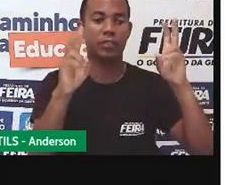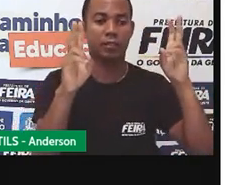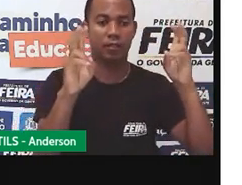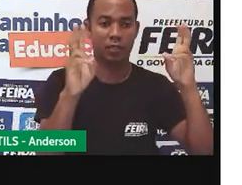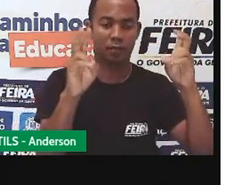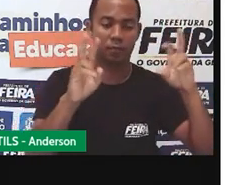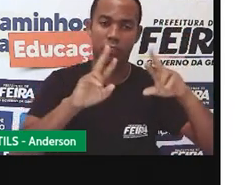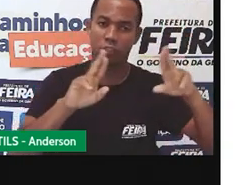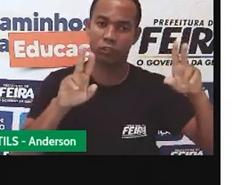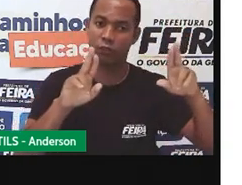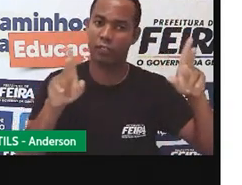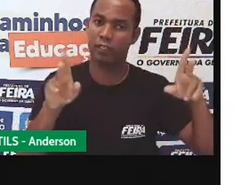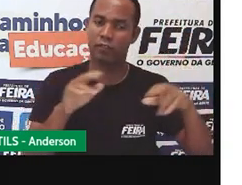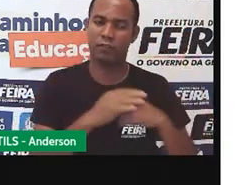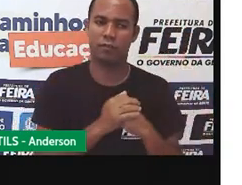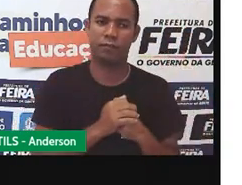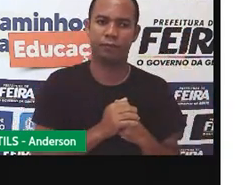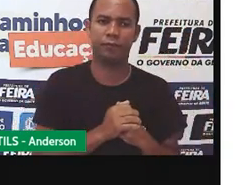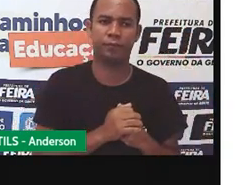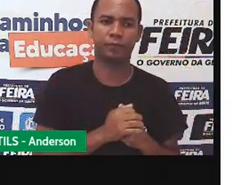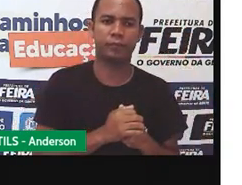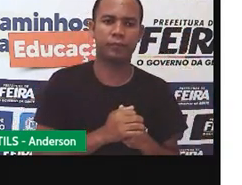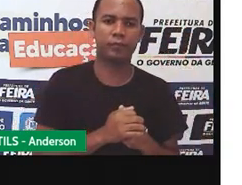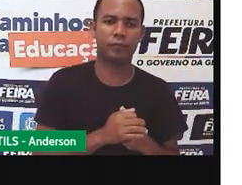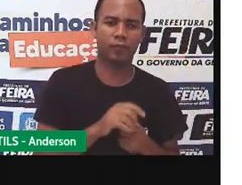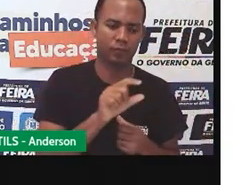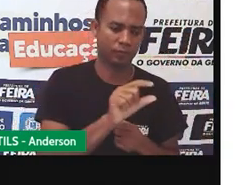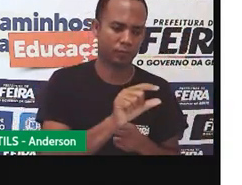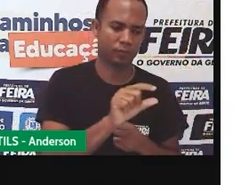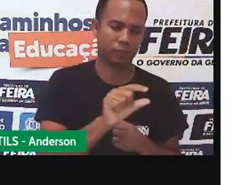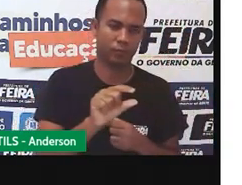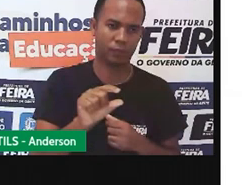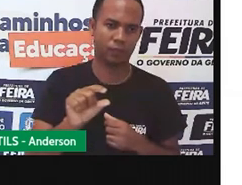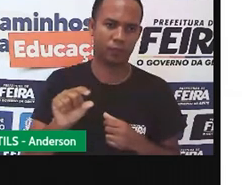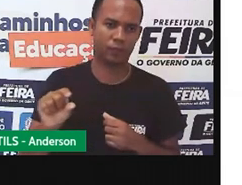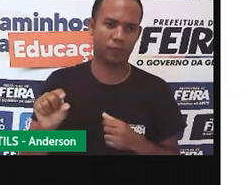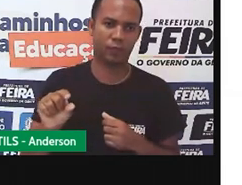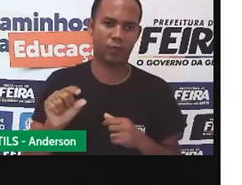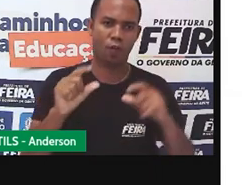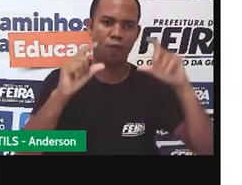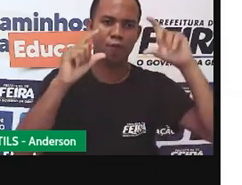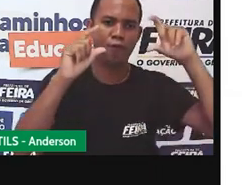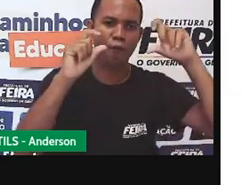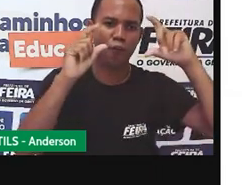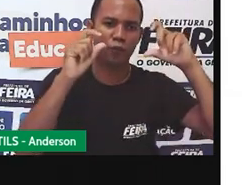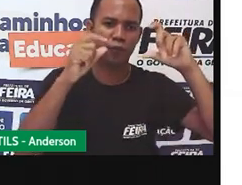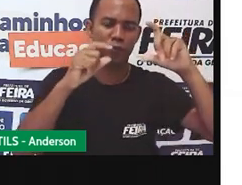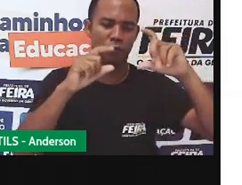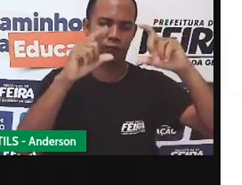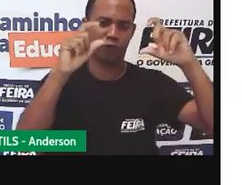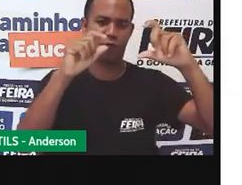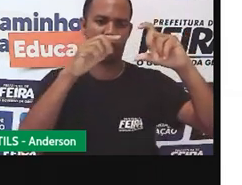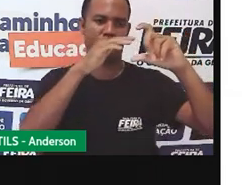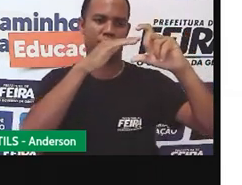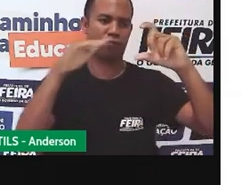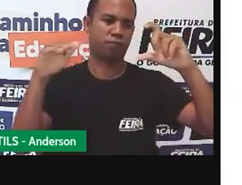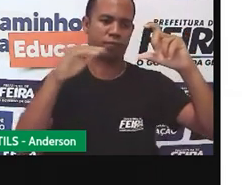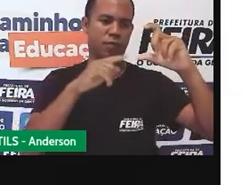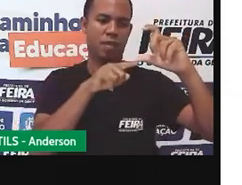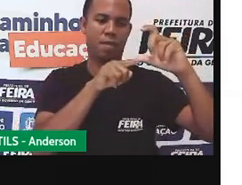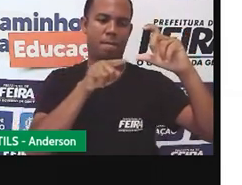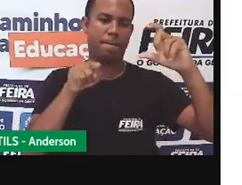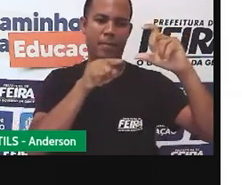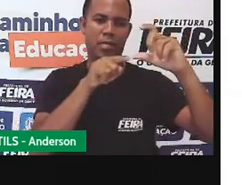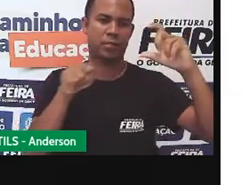a esse mesmo tema. E o rodapé é a legenda da foto usada. Tudo o que você precisa saber